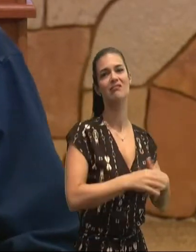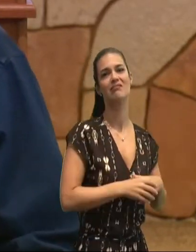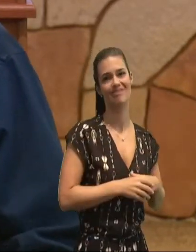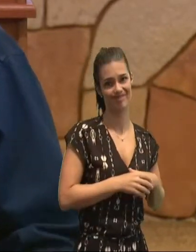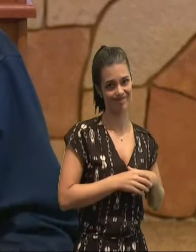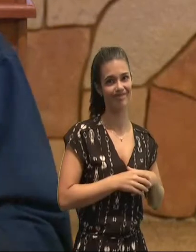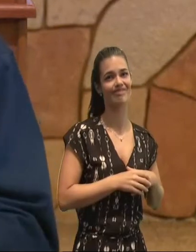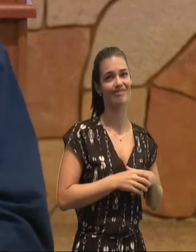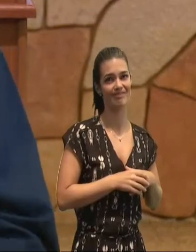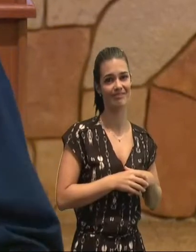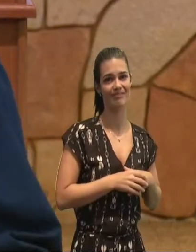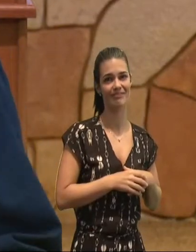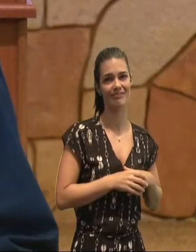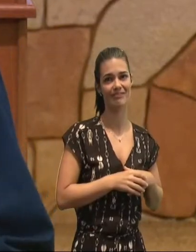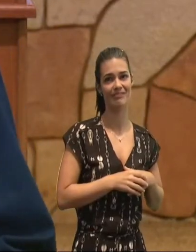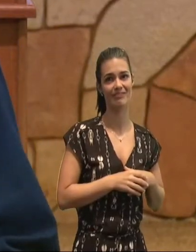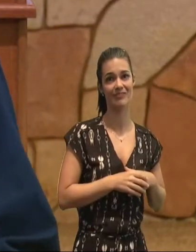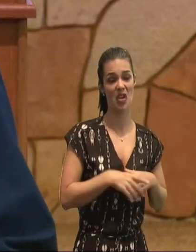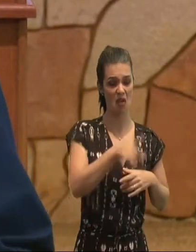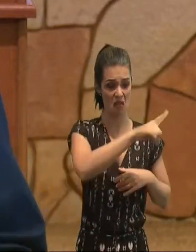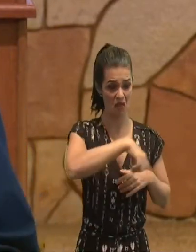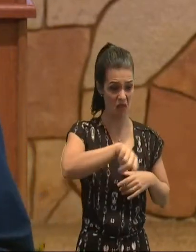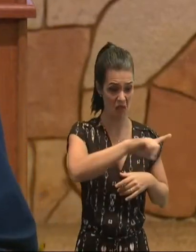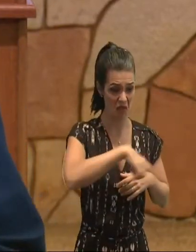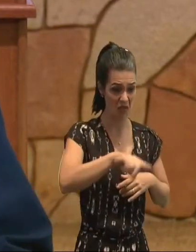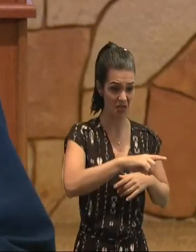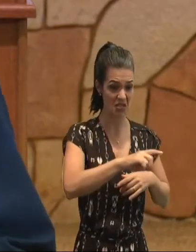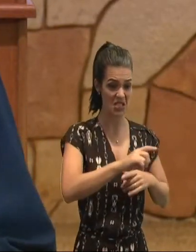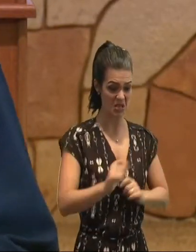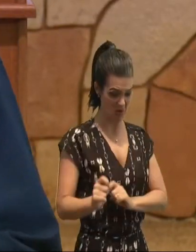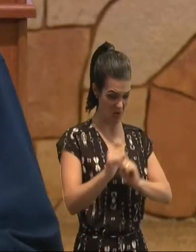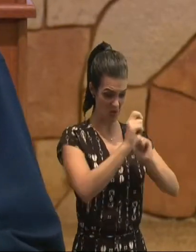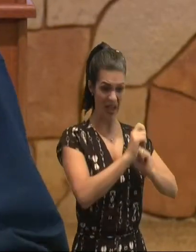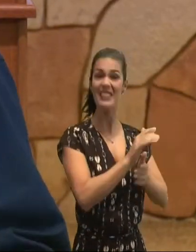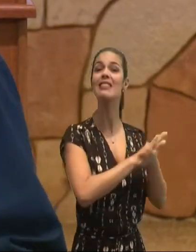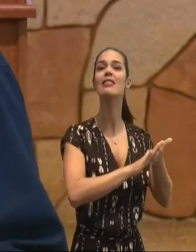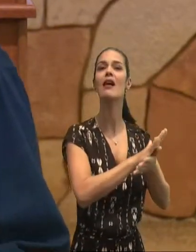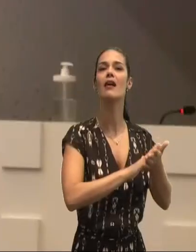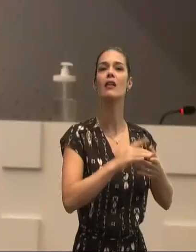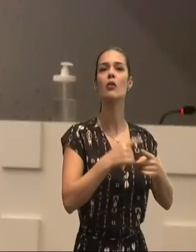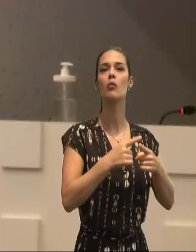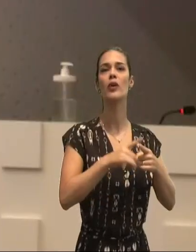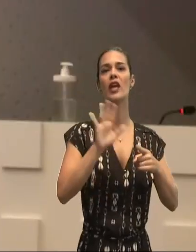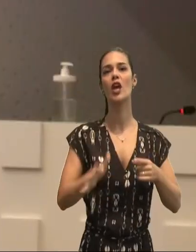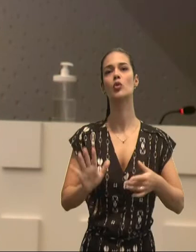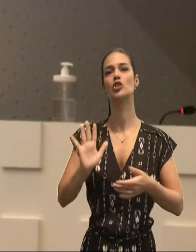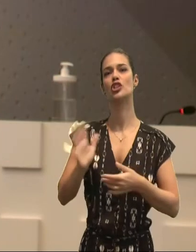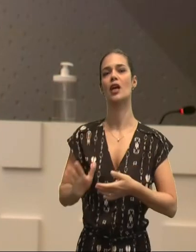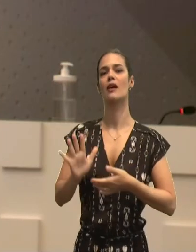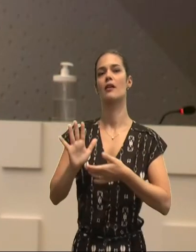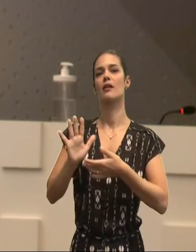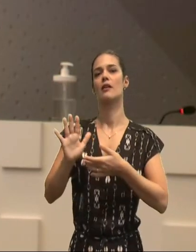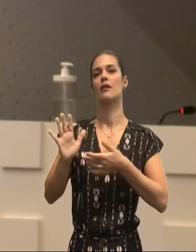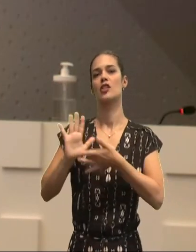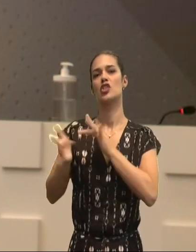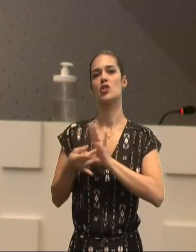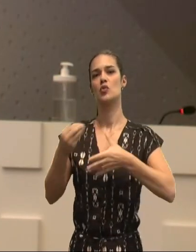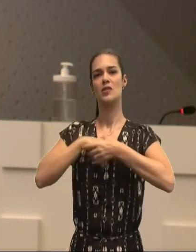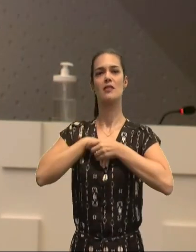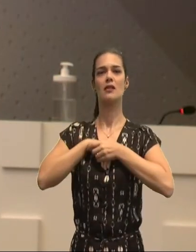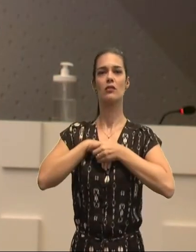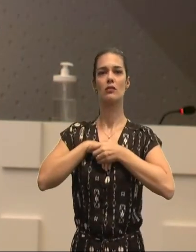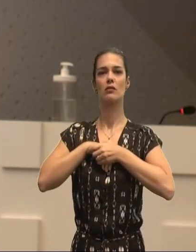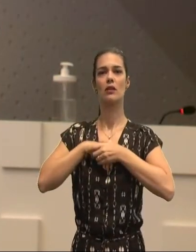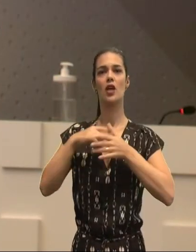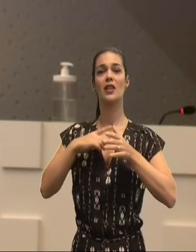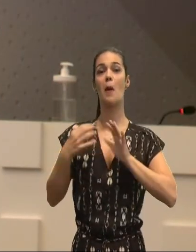ao mais, ninguém me moleste, porque eu trago no corpo, as marcas de Jesus, a graça